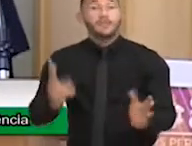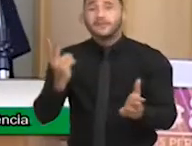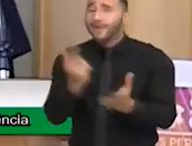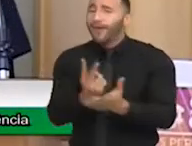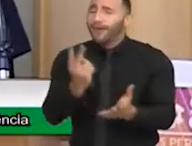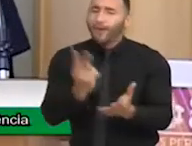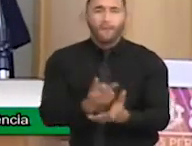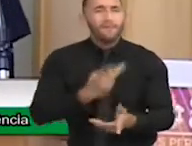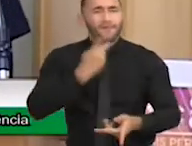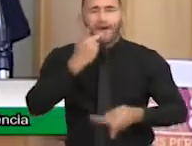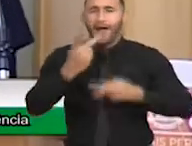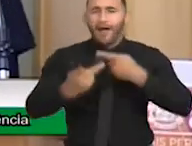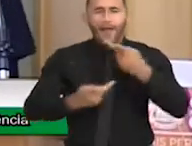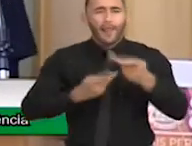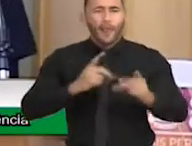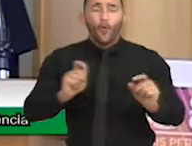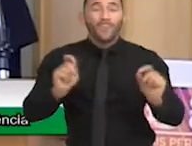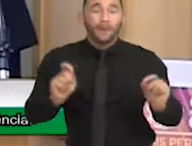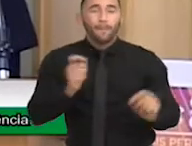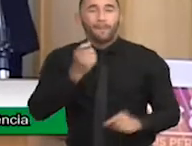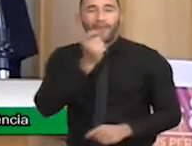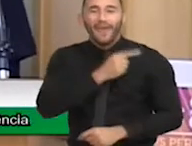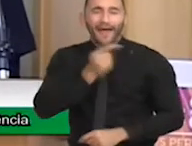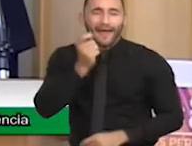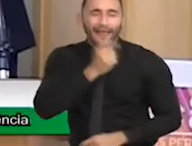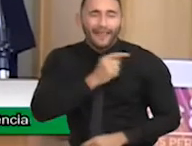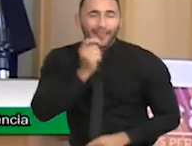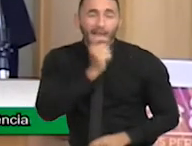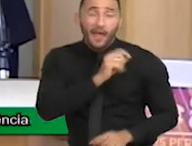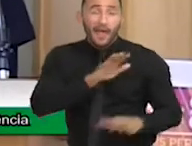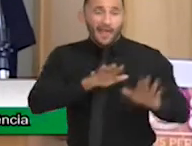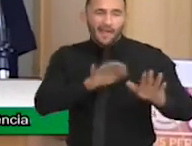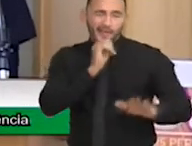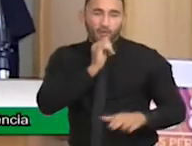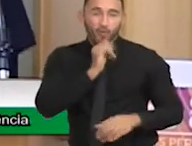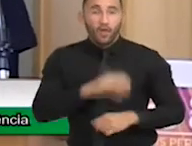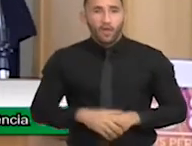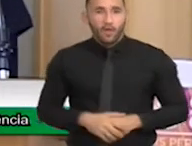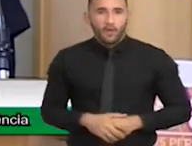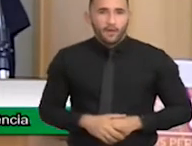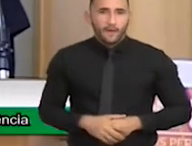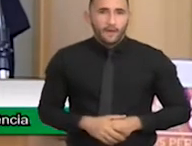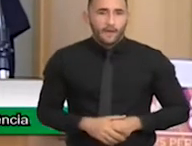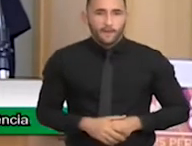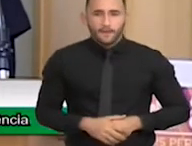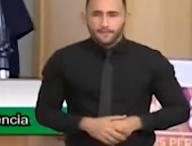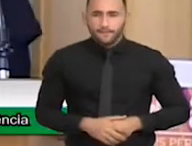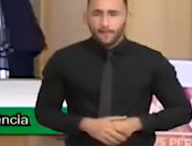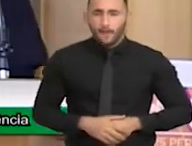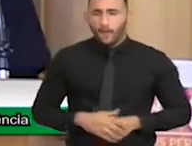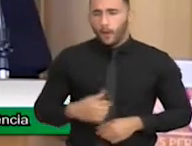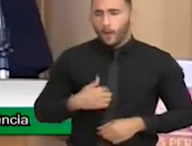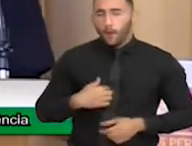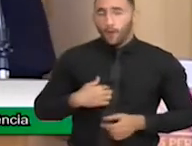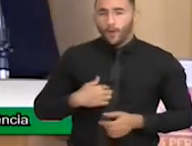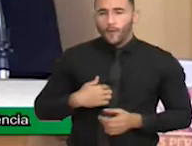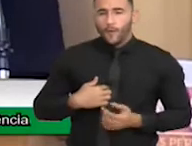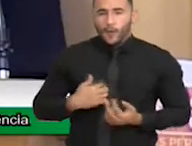falamos em piadinhas, tipo, vou dar uma de João sem braço, que